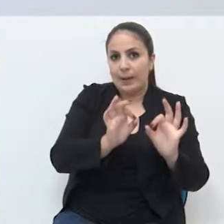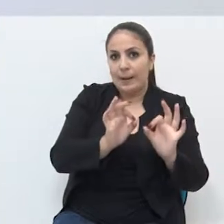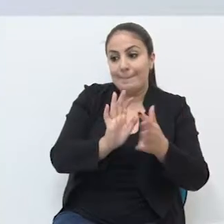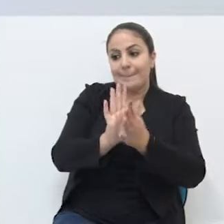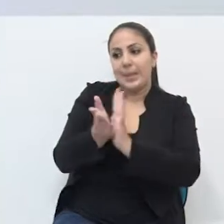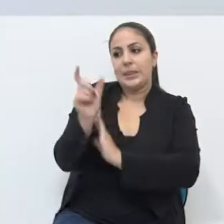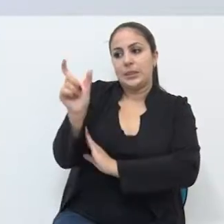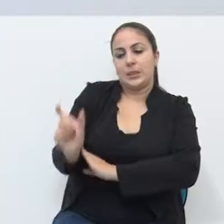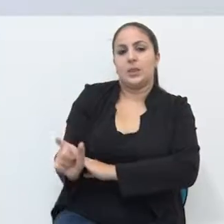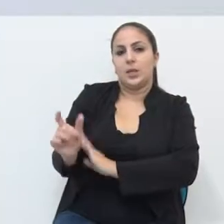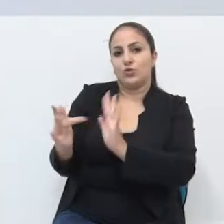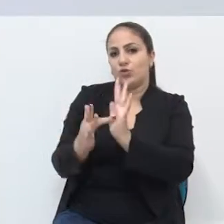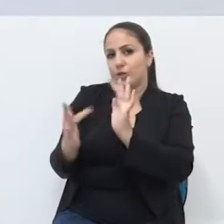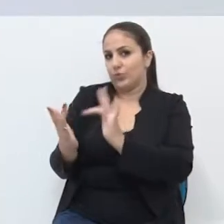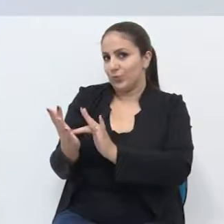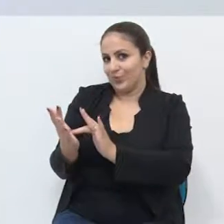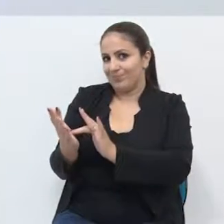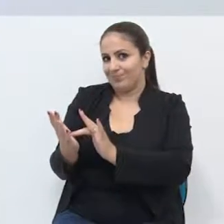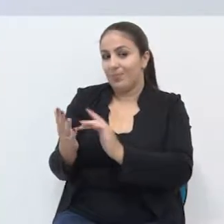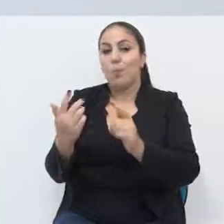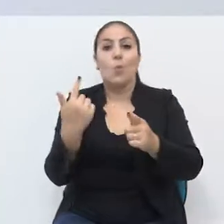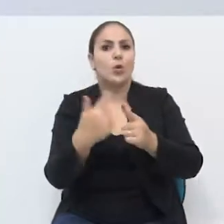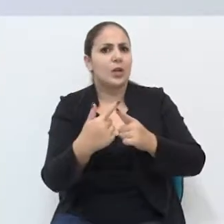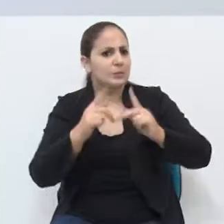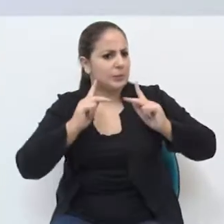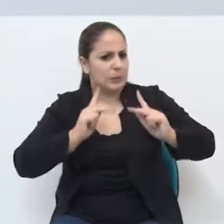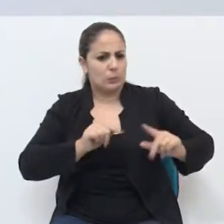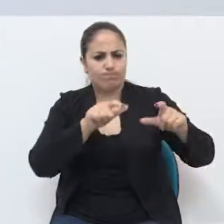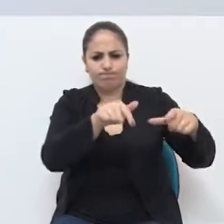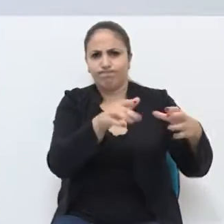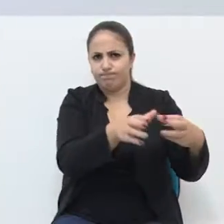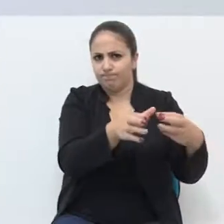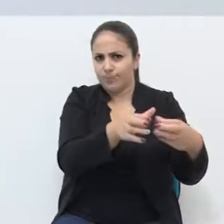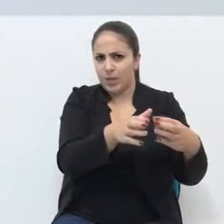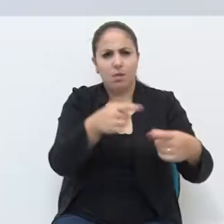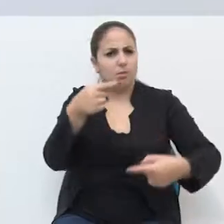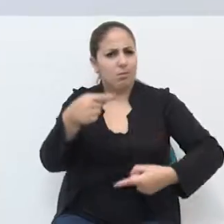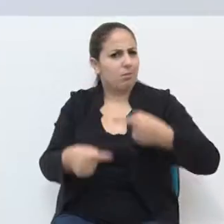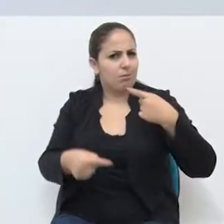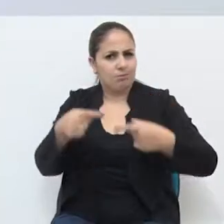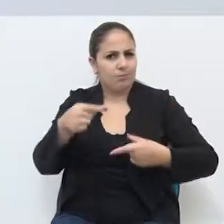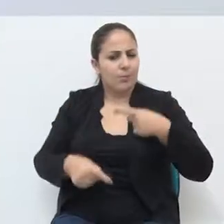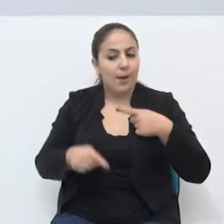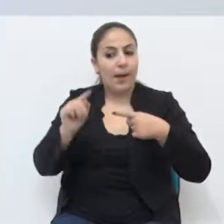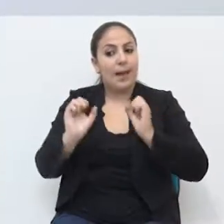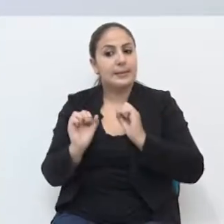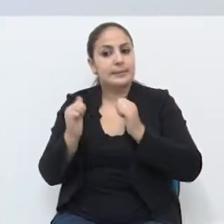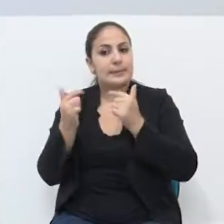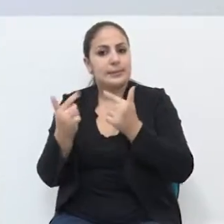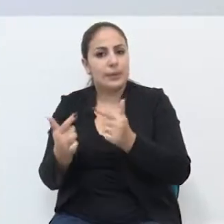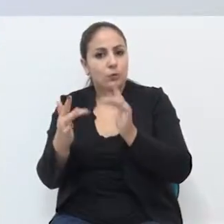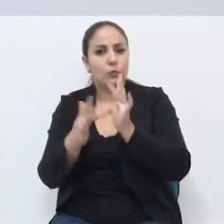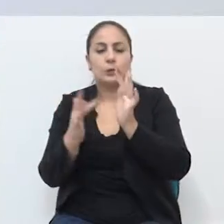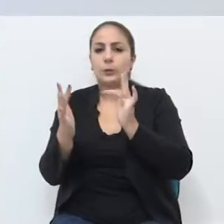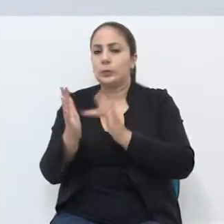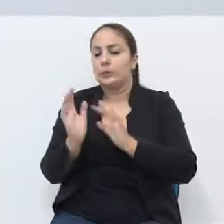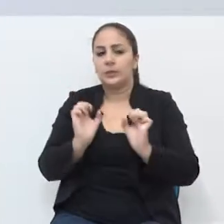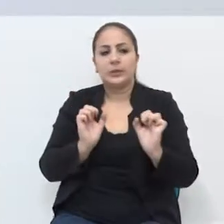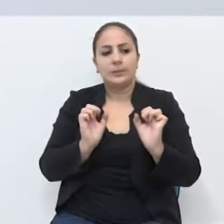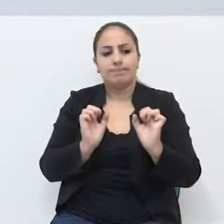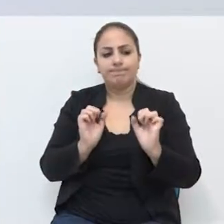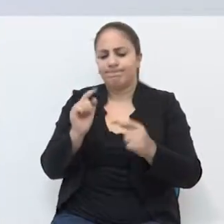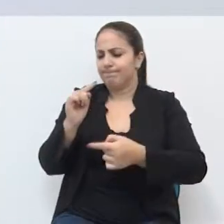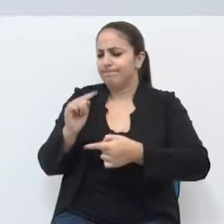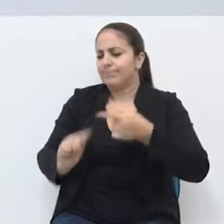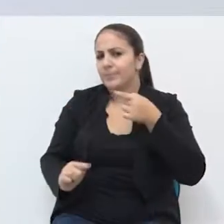concordava com aquilo que Jesus propunha. Não concordava com os gestos de Jesus, com as palavras de Jesus.